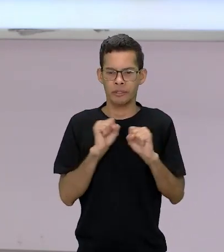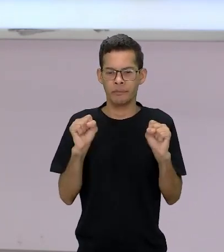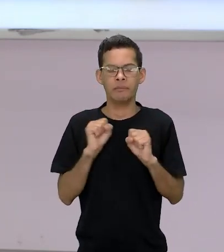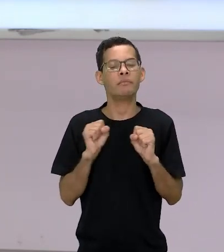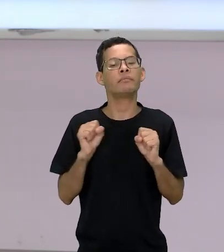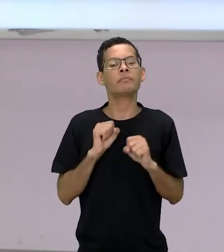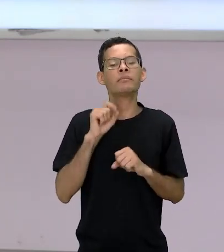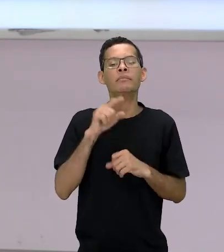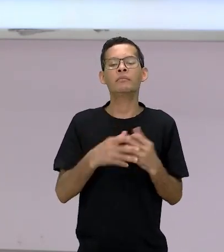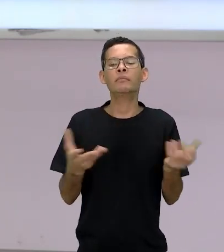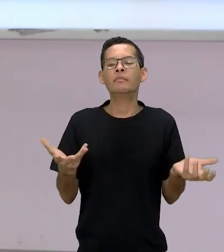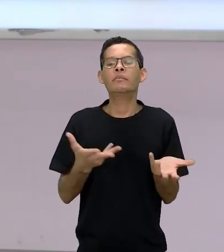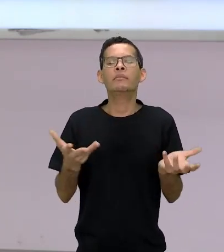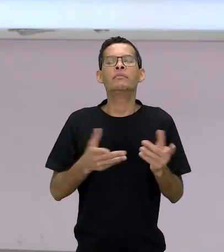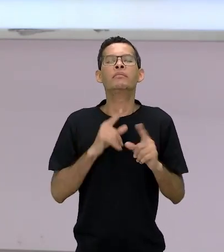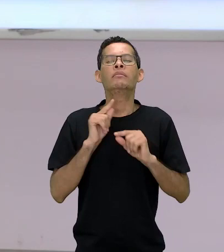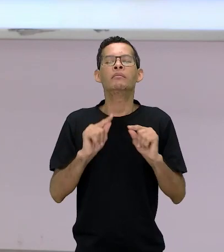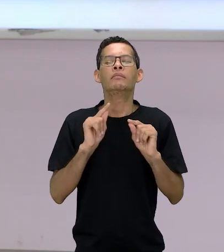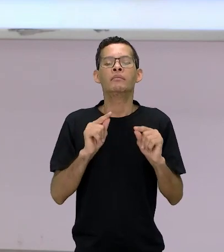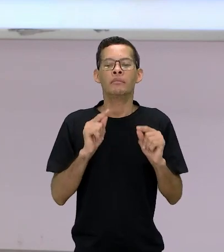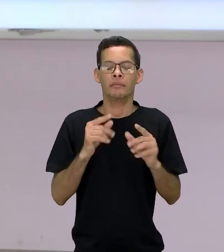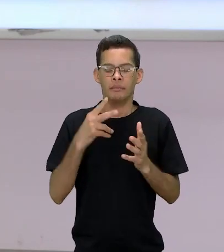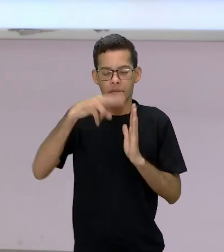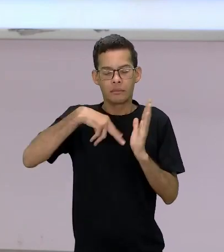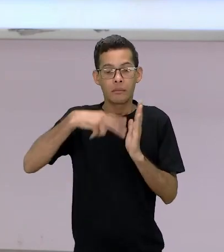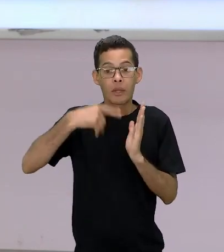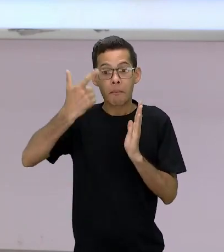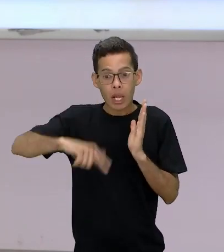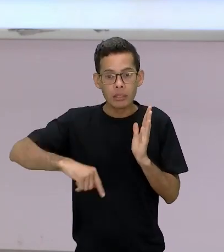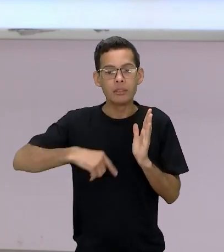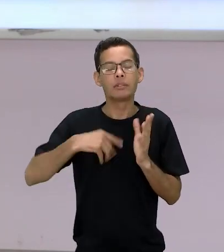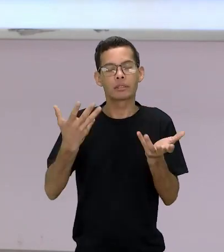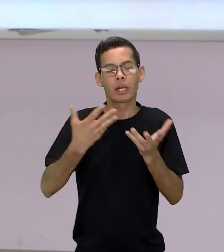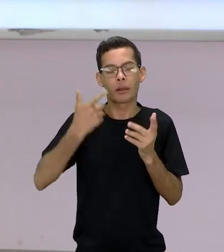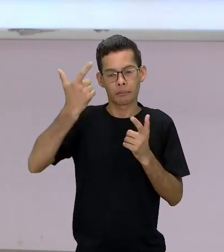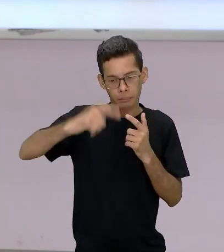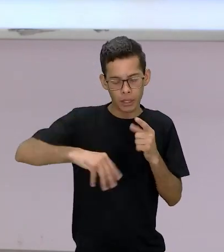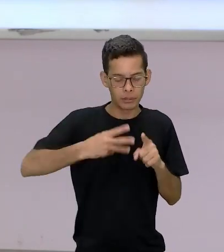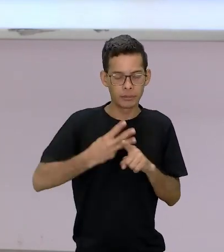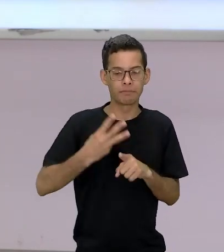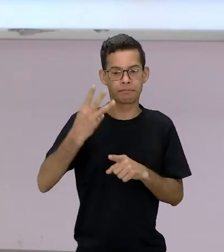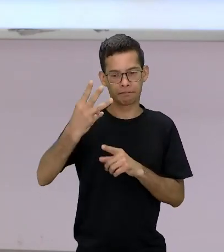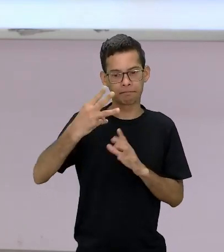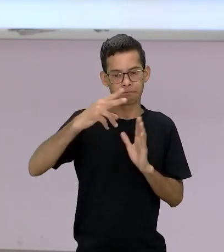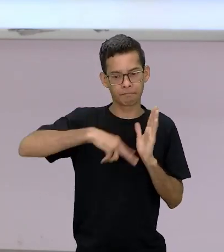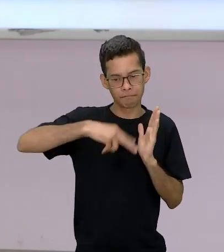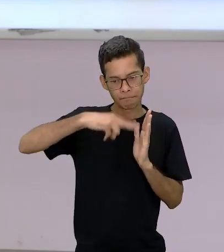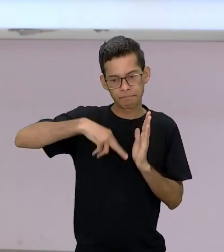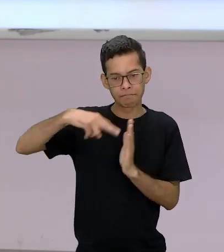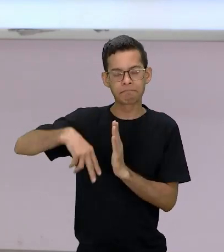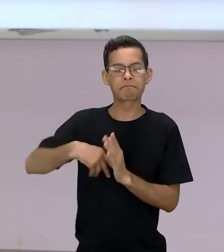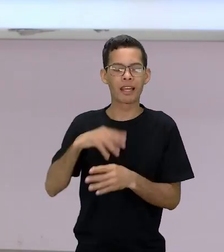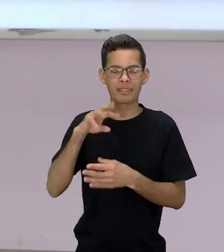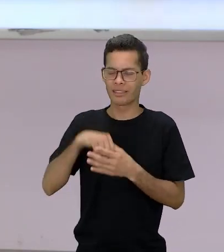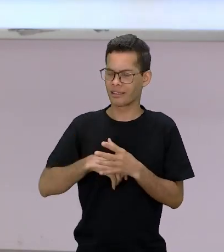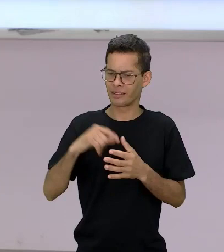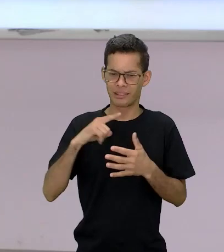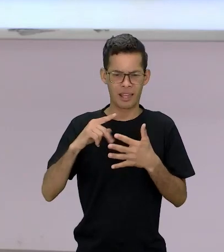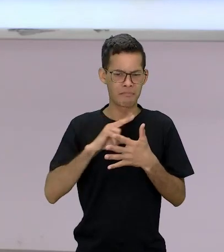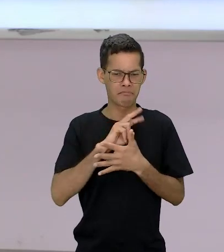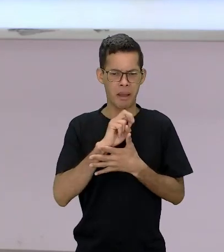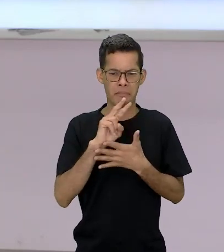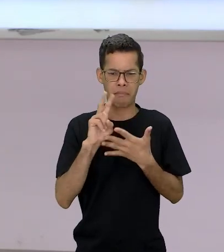agora falo que uma terceira vez ela ainda é necessária porque tem muitos elementos essa história das